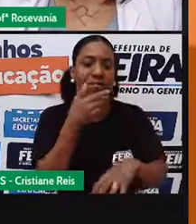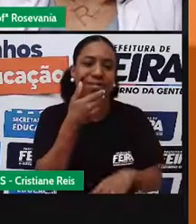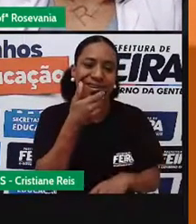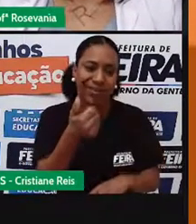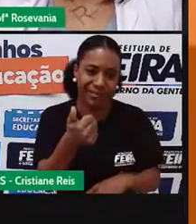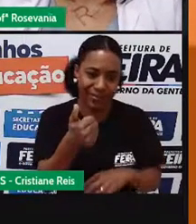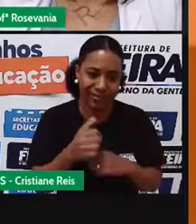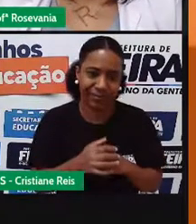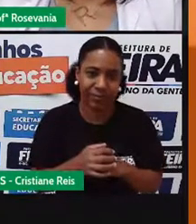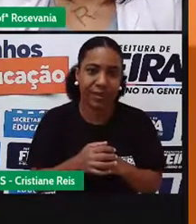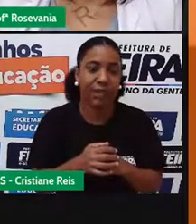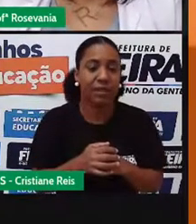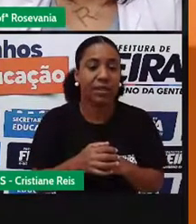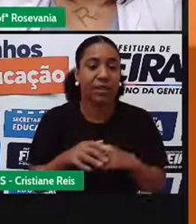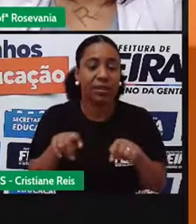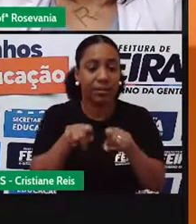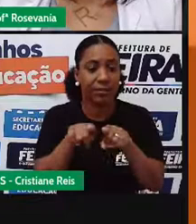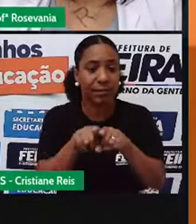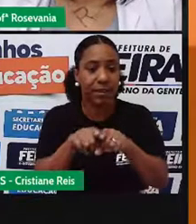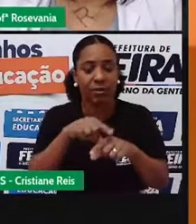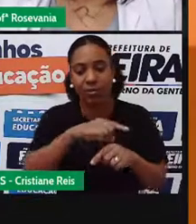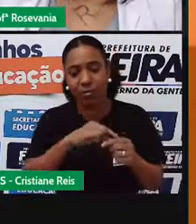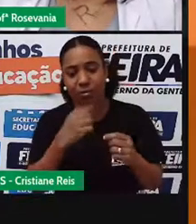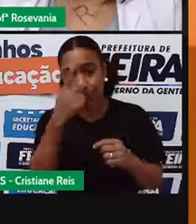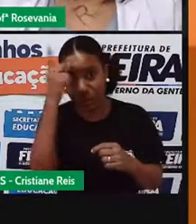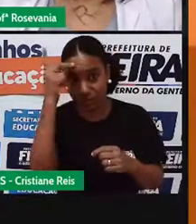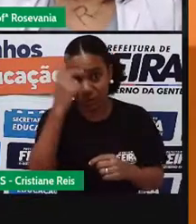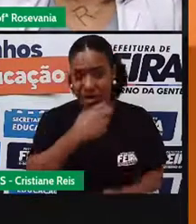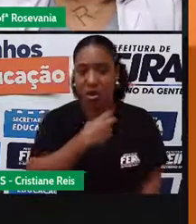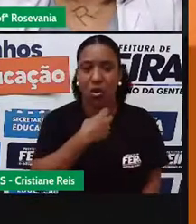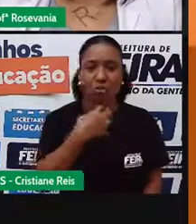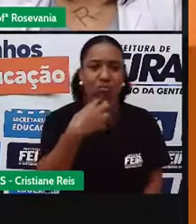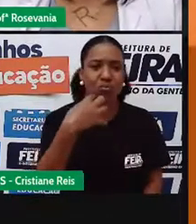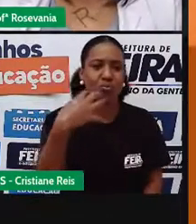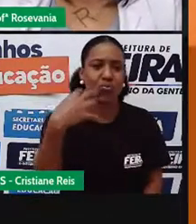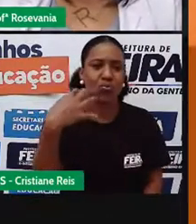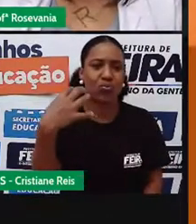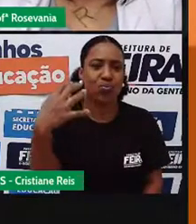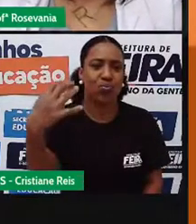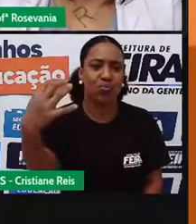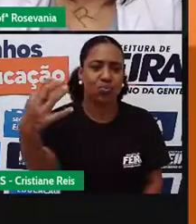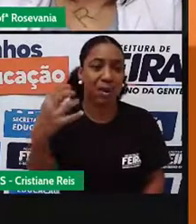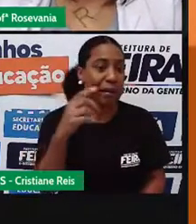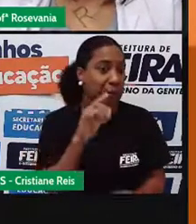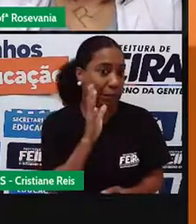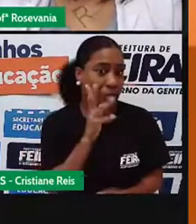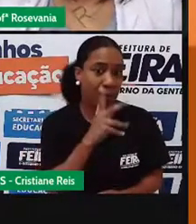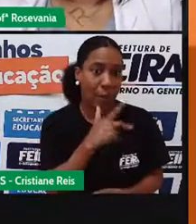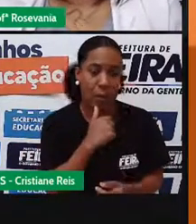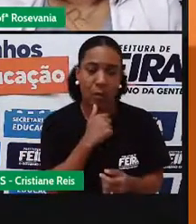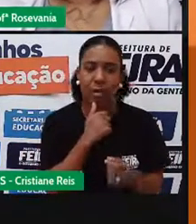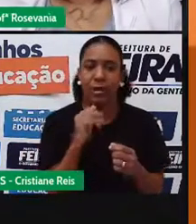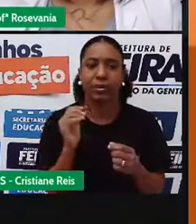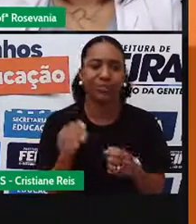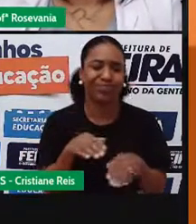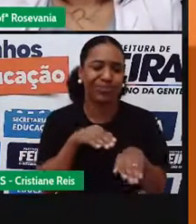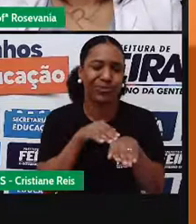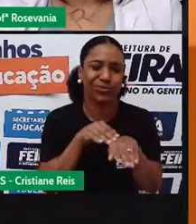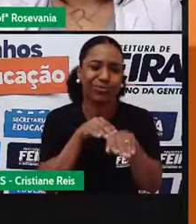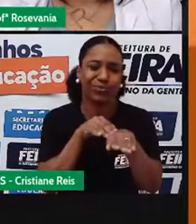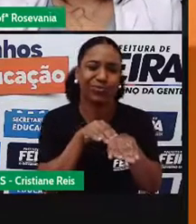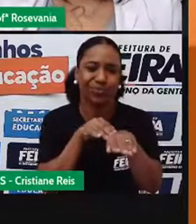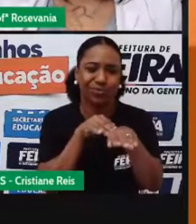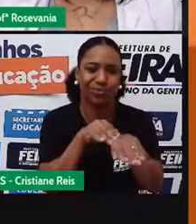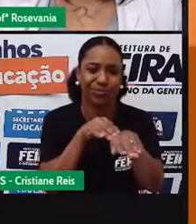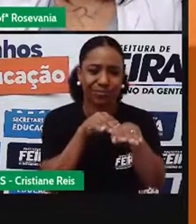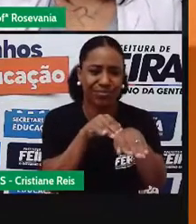né, reduzir o tempo de viagem da população, porque na realidade os engarrafamentos, eles aumentam em uma hora, uma hora e meia